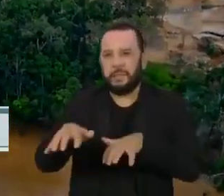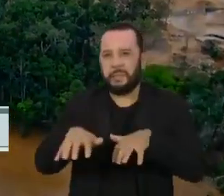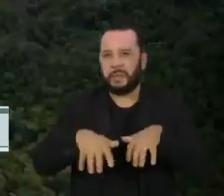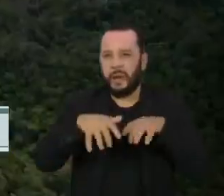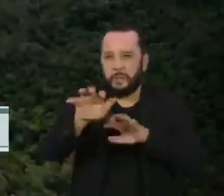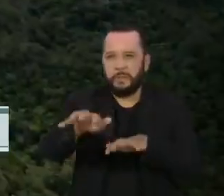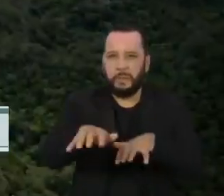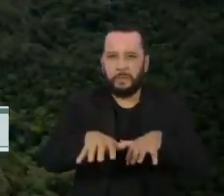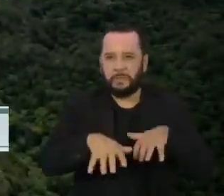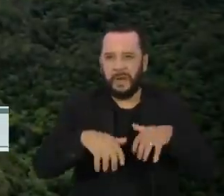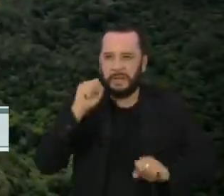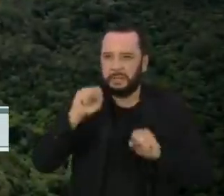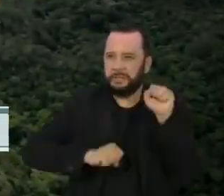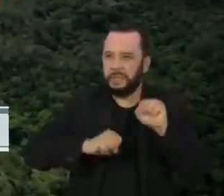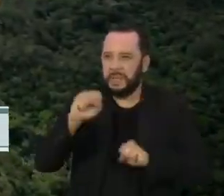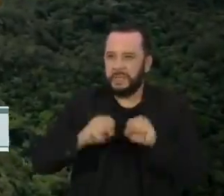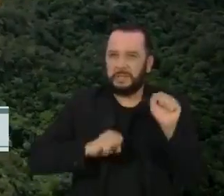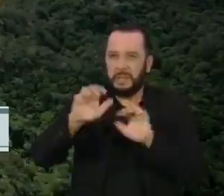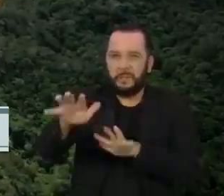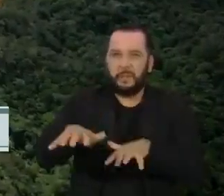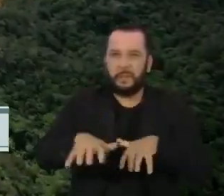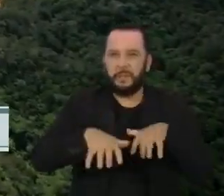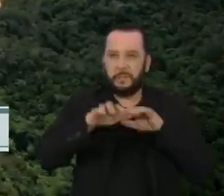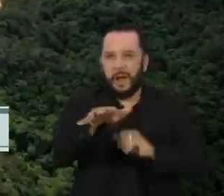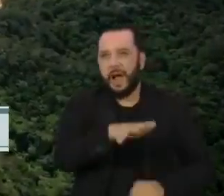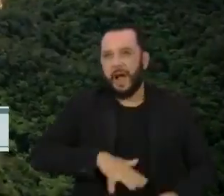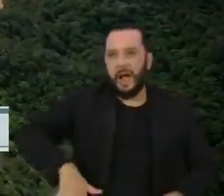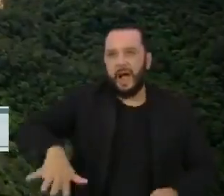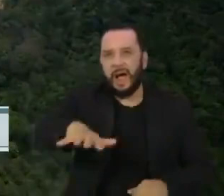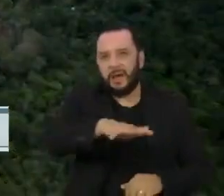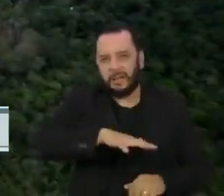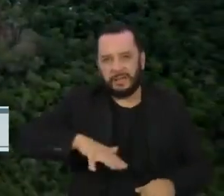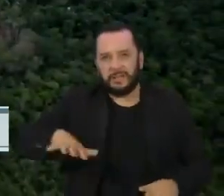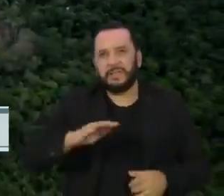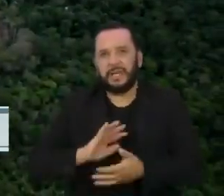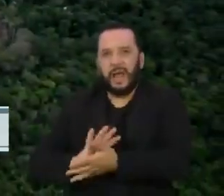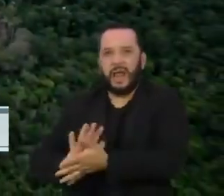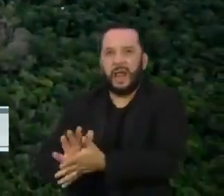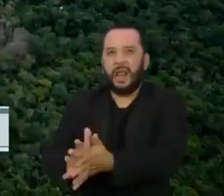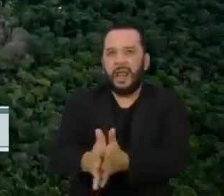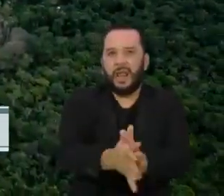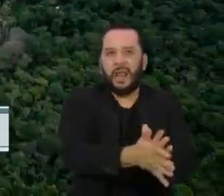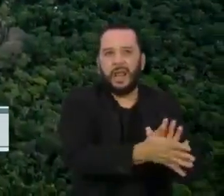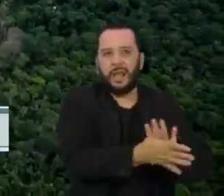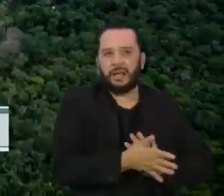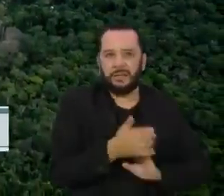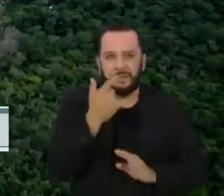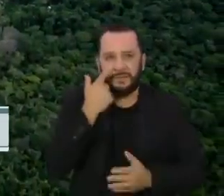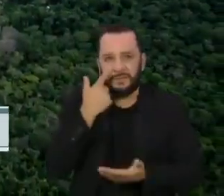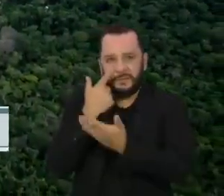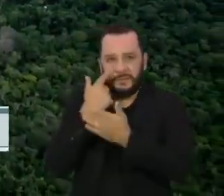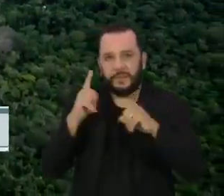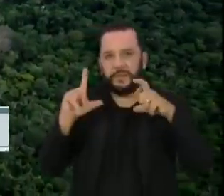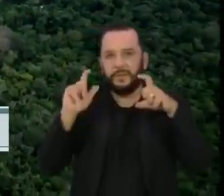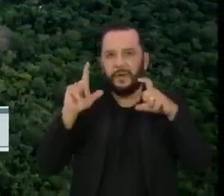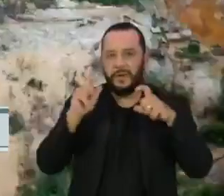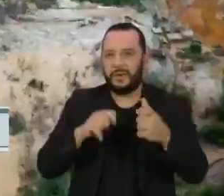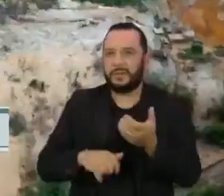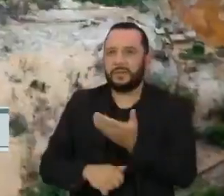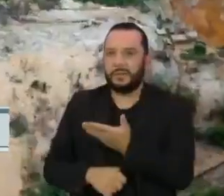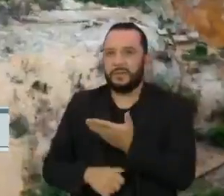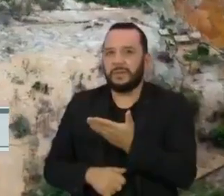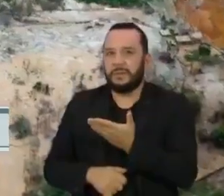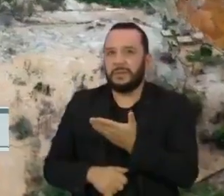empresarial, explorando áreas maiores e em terra firme. Nas fotos, é possível ver a